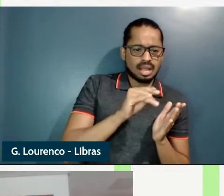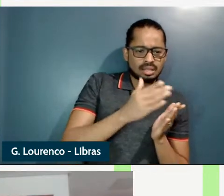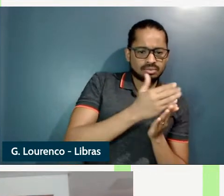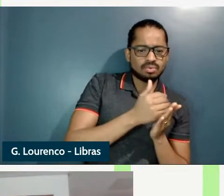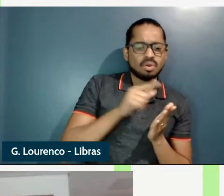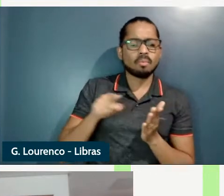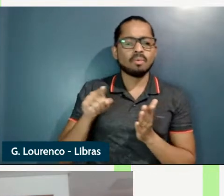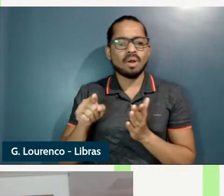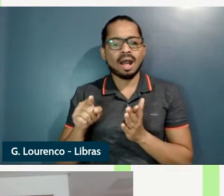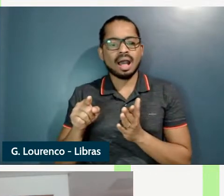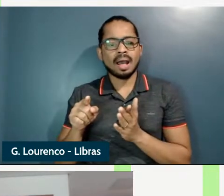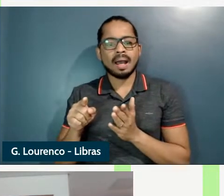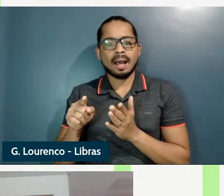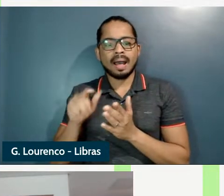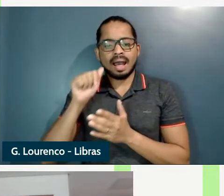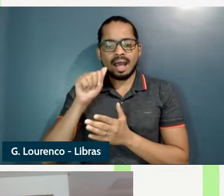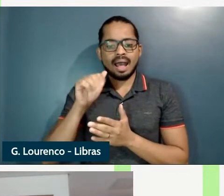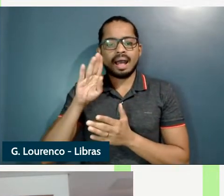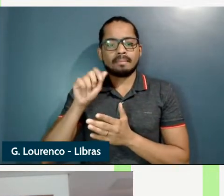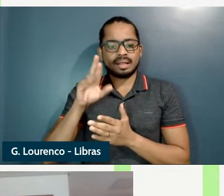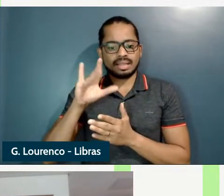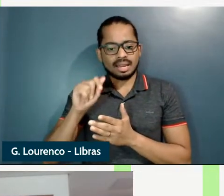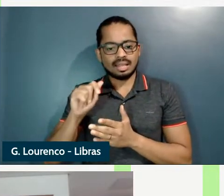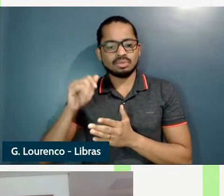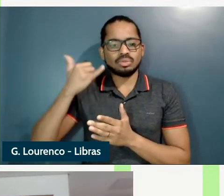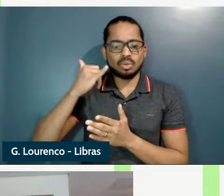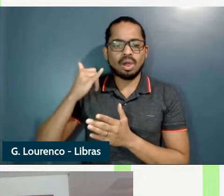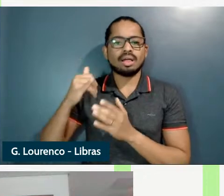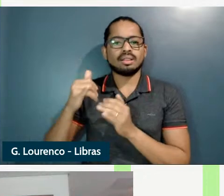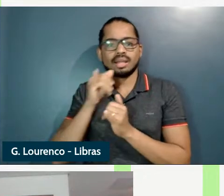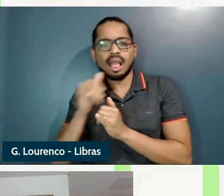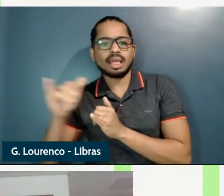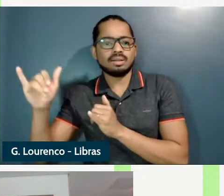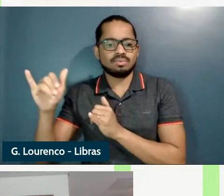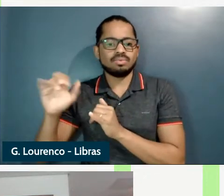bateria do celular está carregando o celular está carregando a bateria